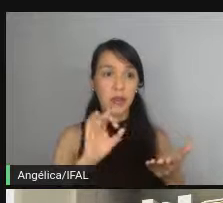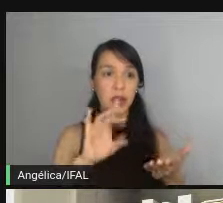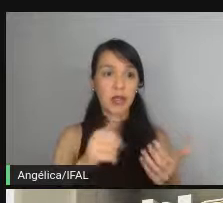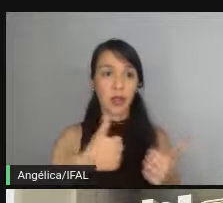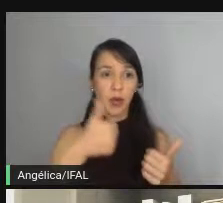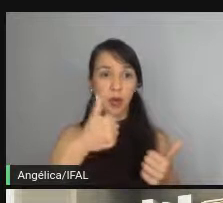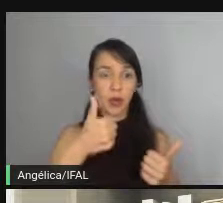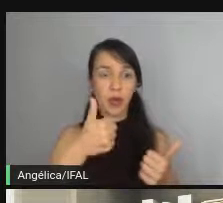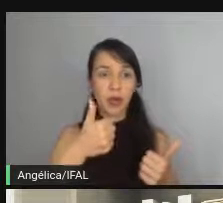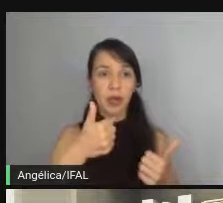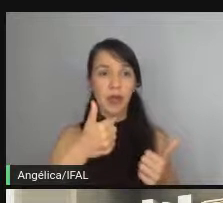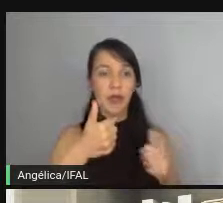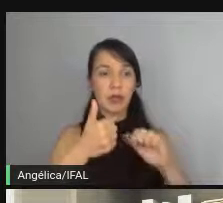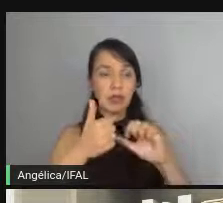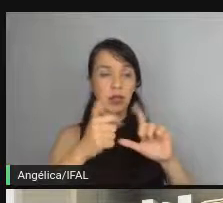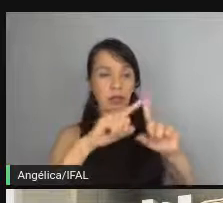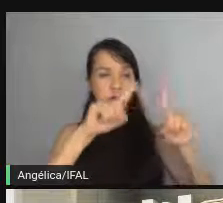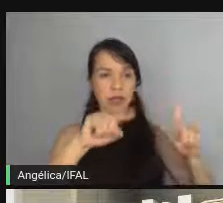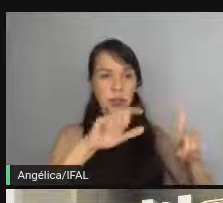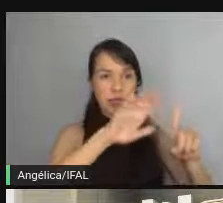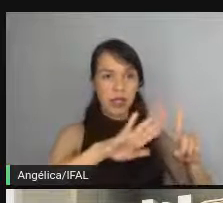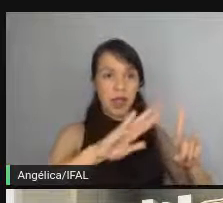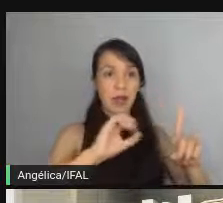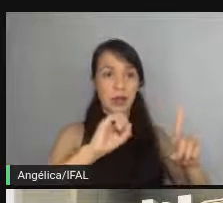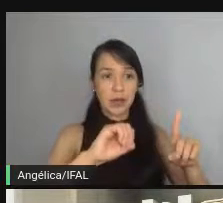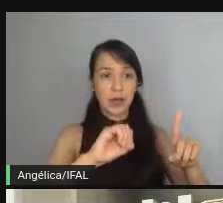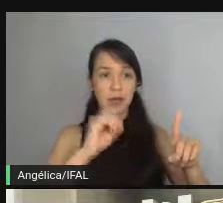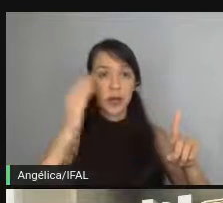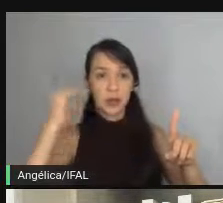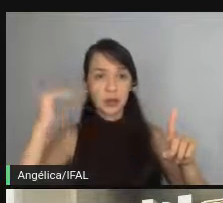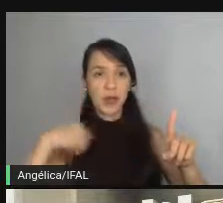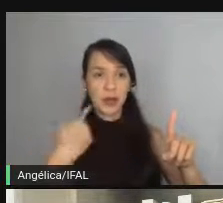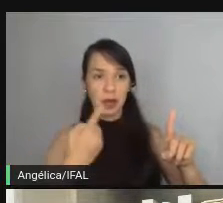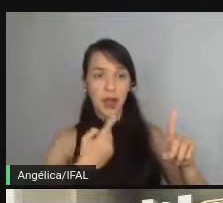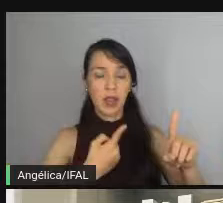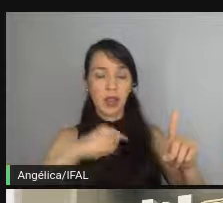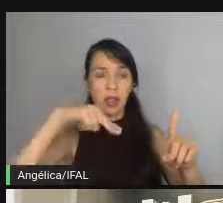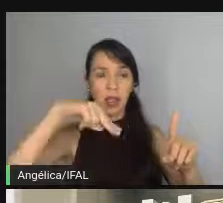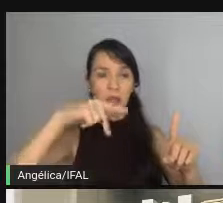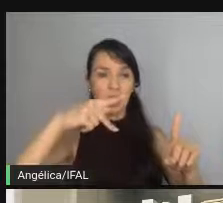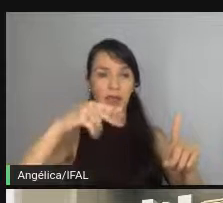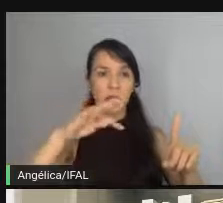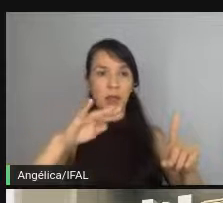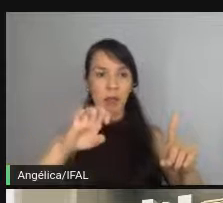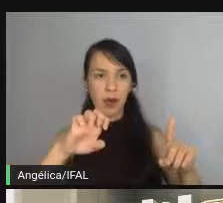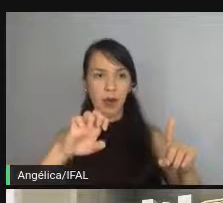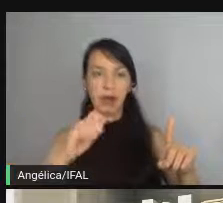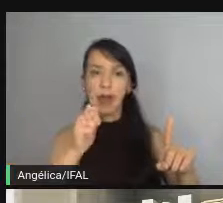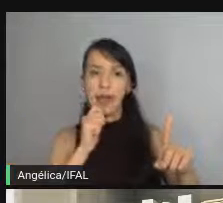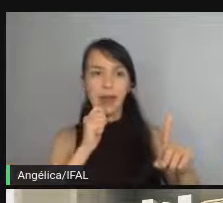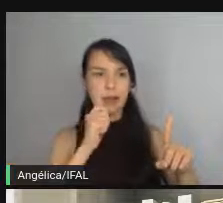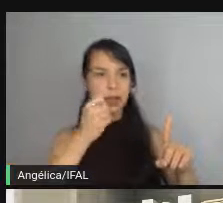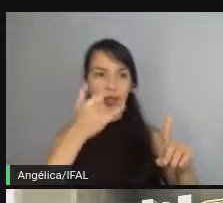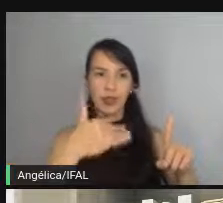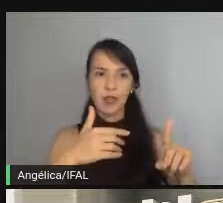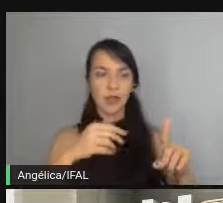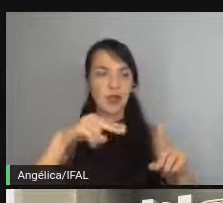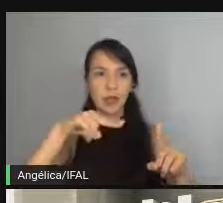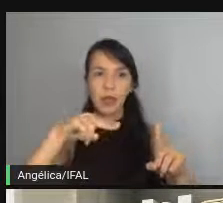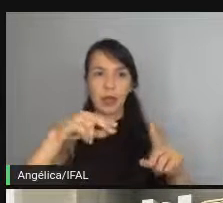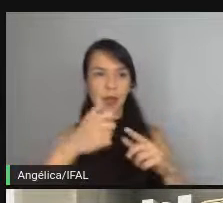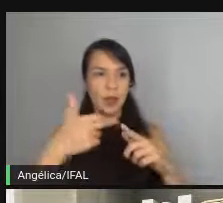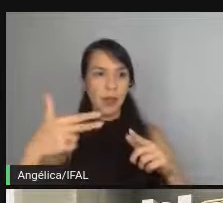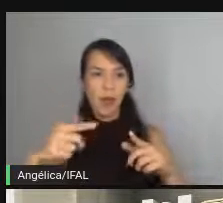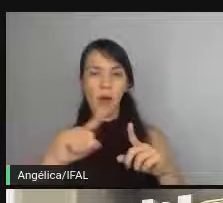o primeiro cenário o primeiro caso de sucesso pra nosso endpoint a gente nem chegou a desenvolver o endpoint os